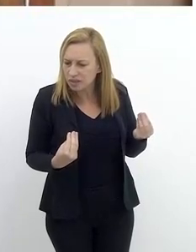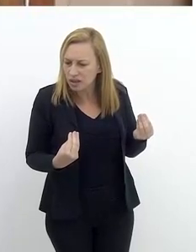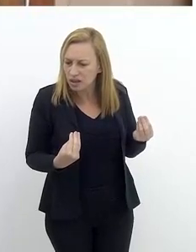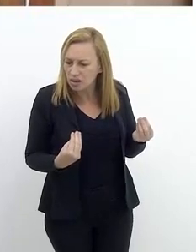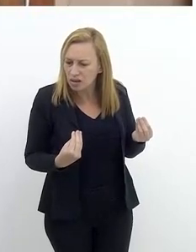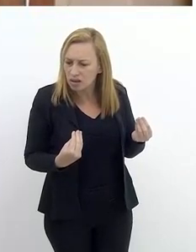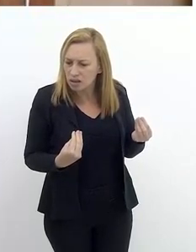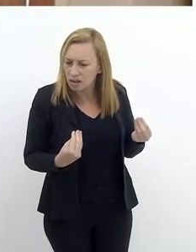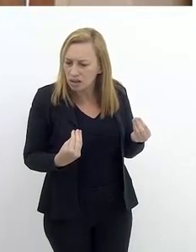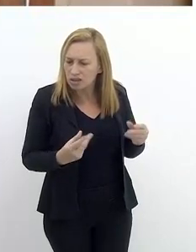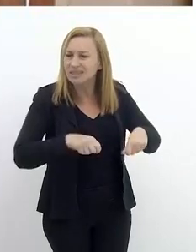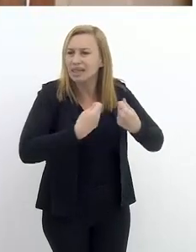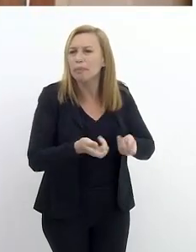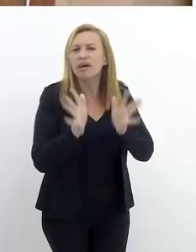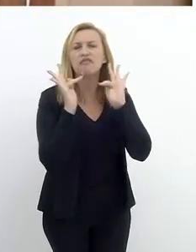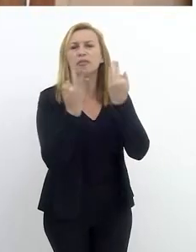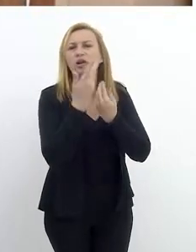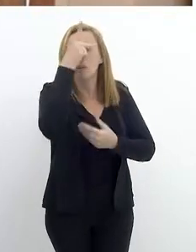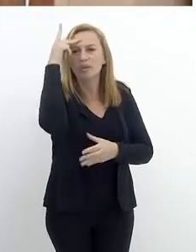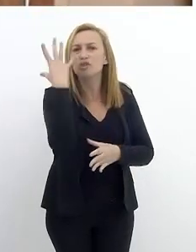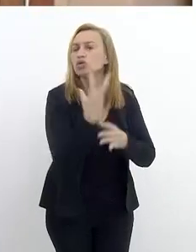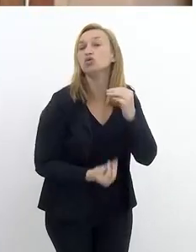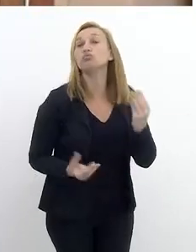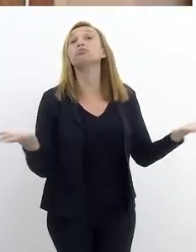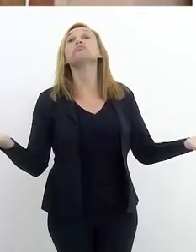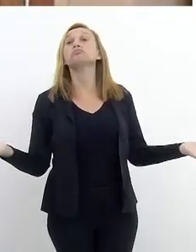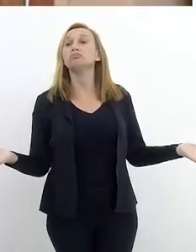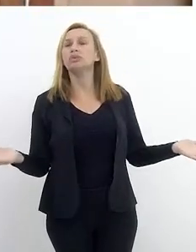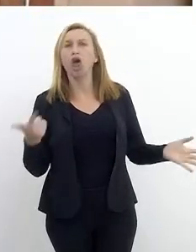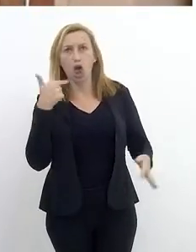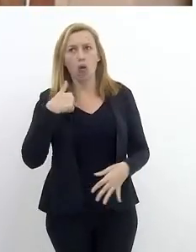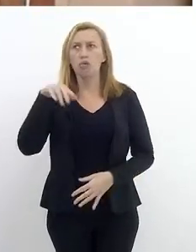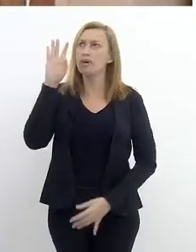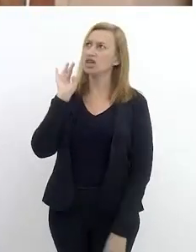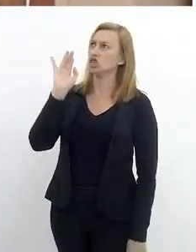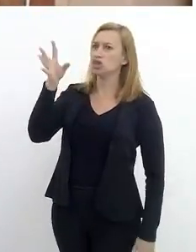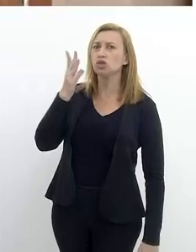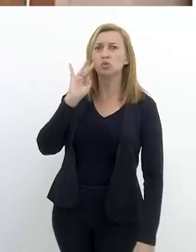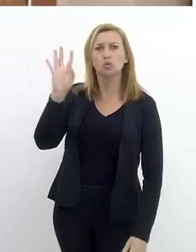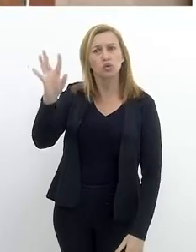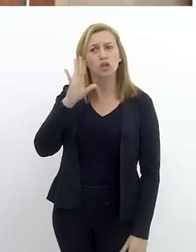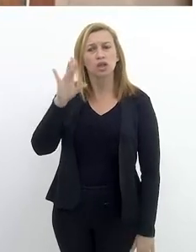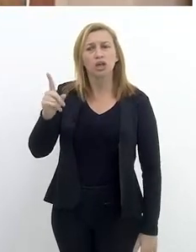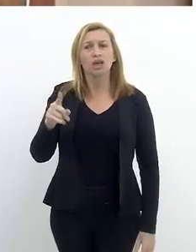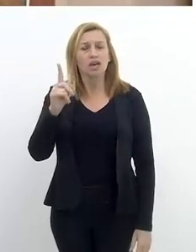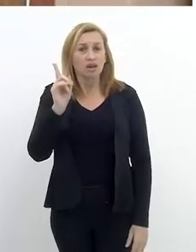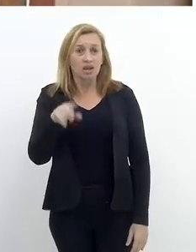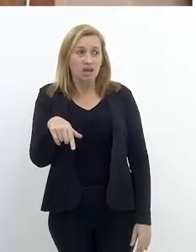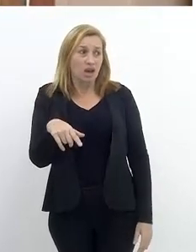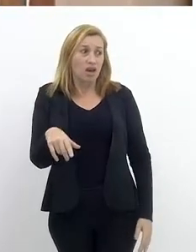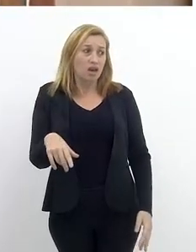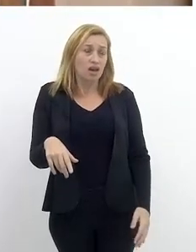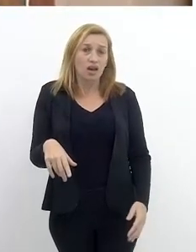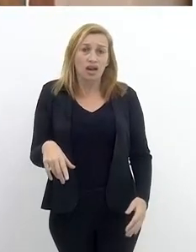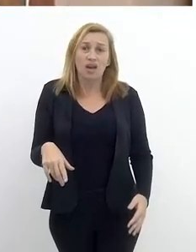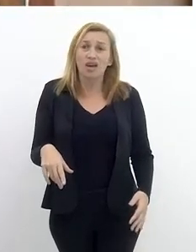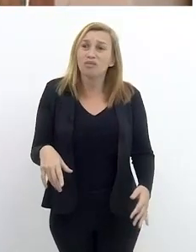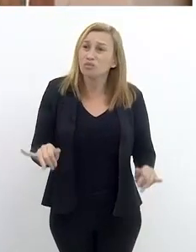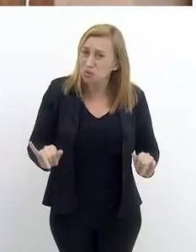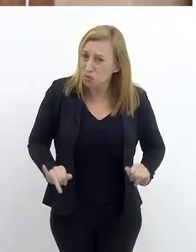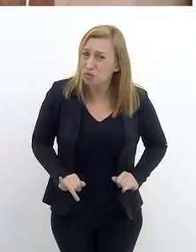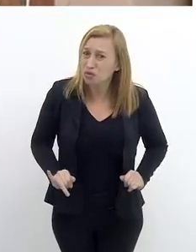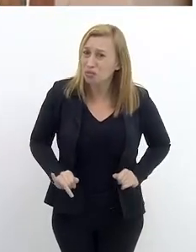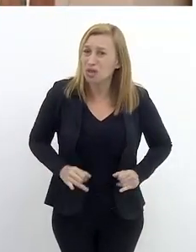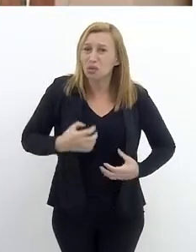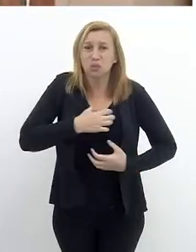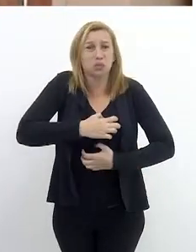traz para a família, para a família dessa pessoa desaparecida? Eu imagino que é uma bola de neve, que, na